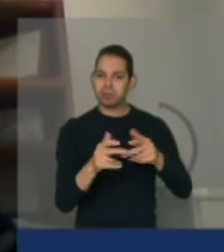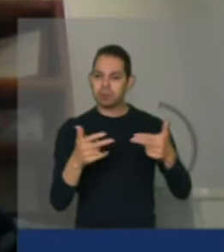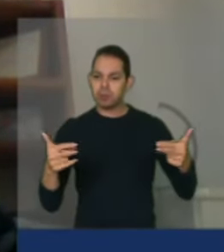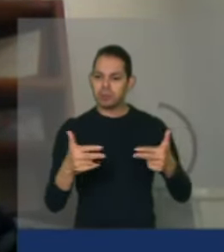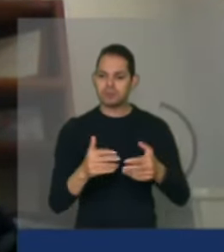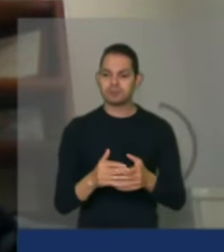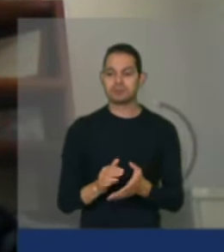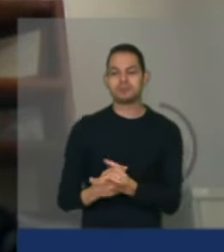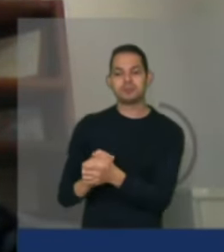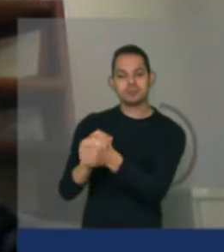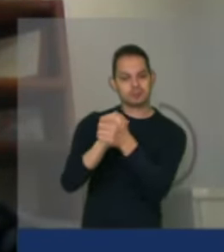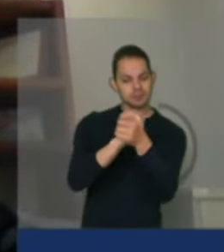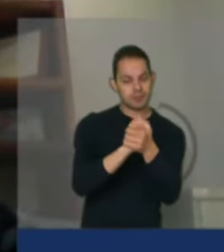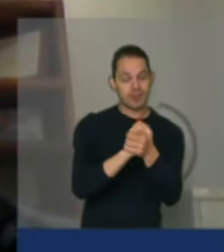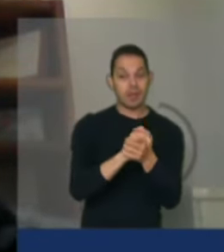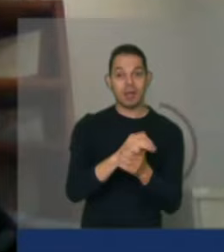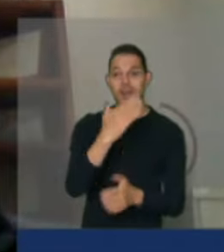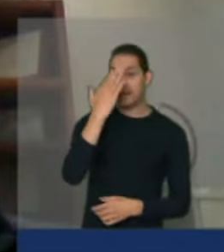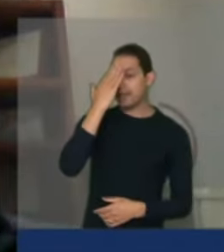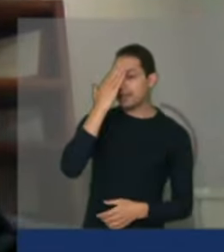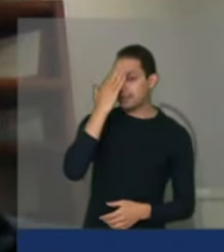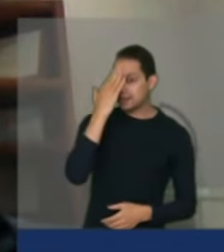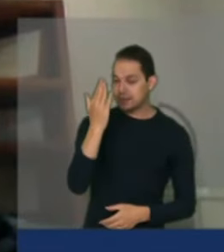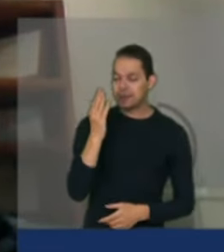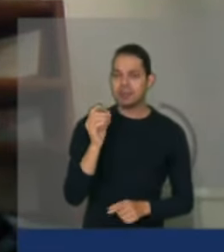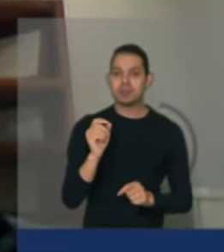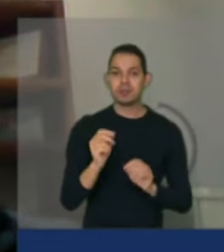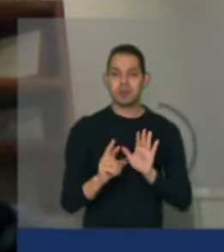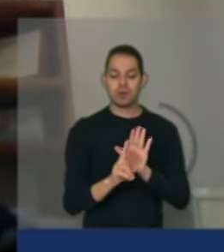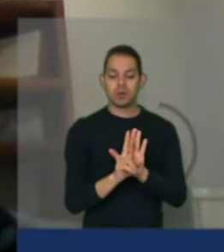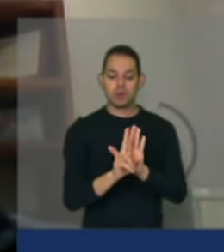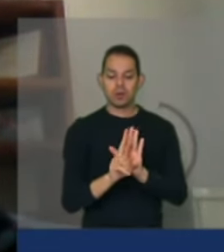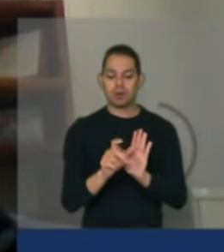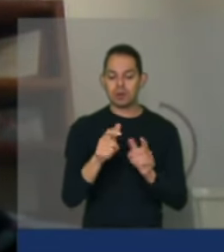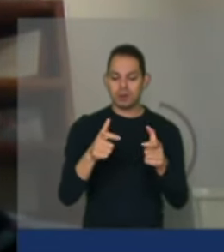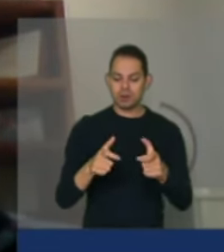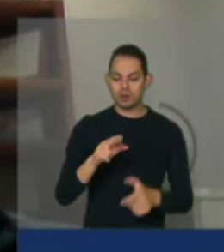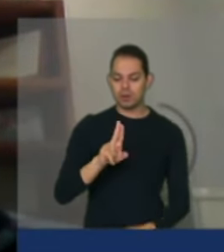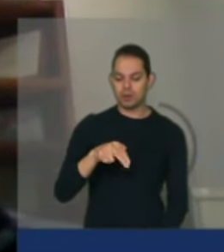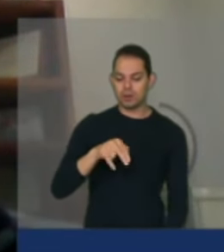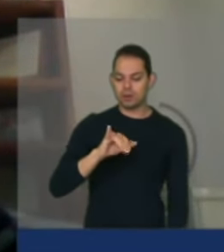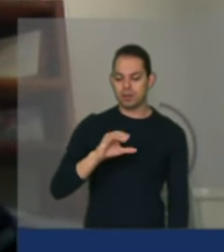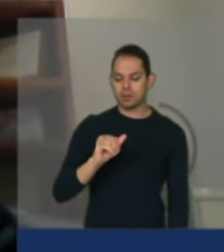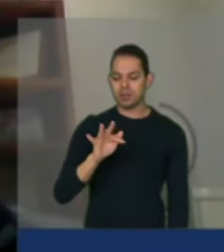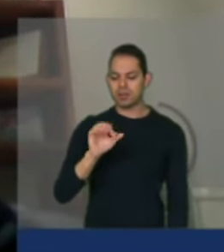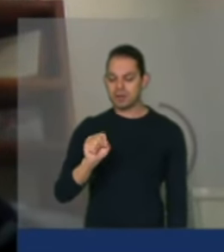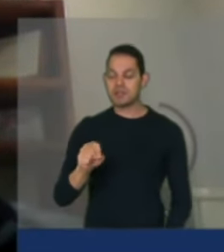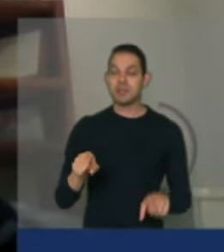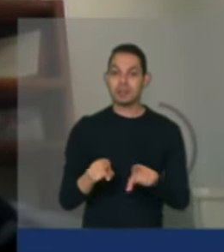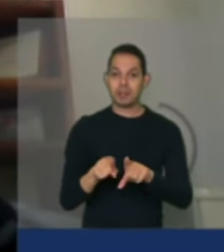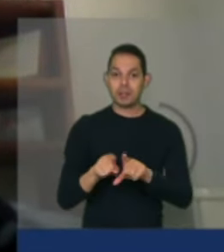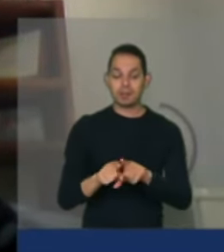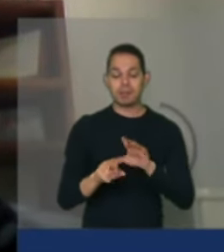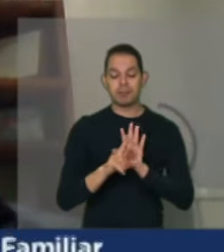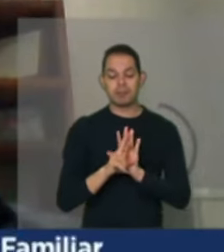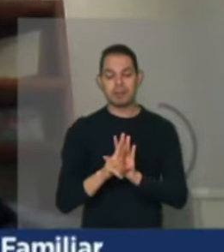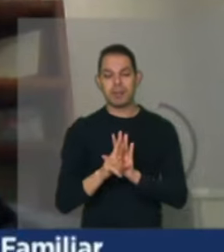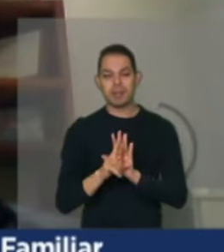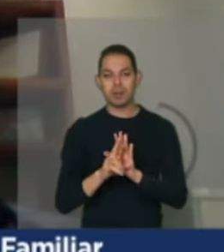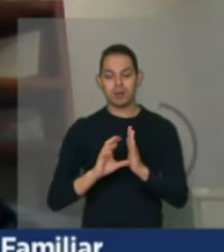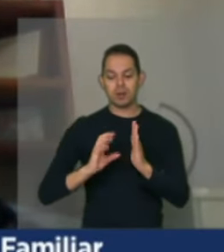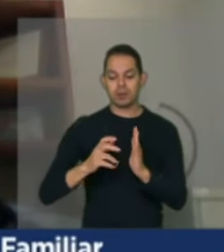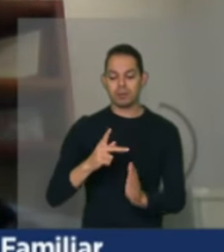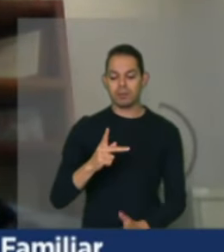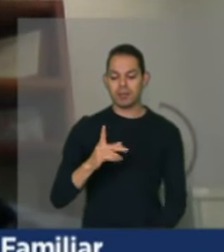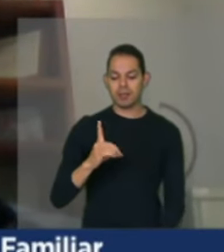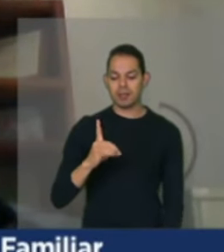Eu quero agradecer aqui em nome da Unicafes e também em nome do Partido do PDT, a qual simpatizo,